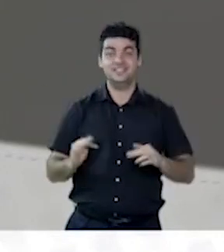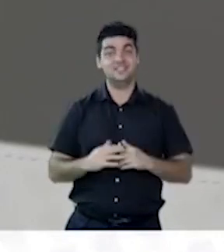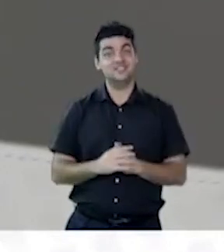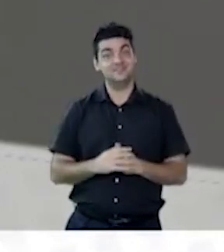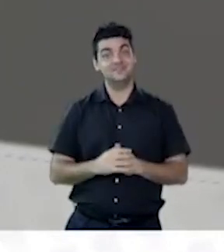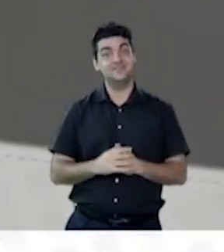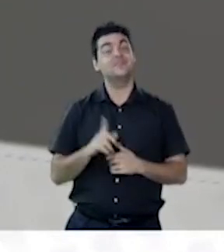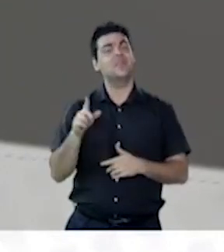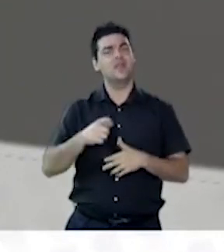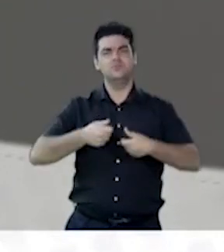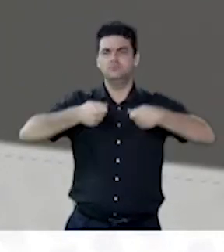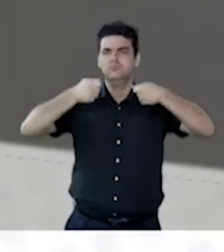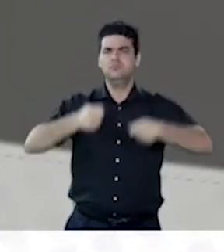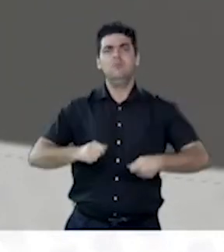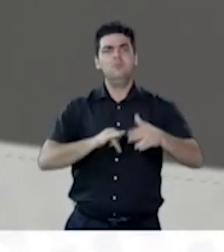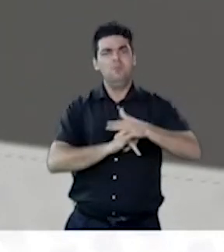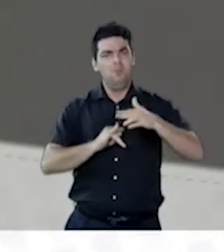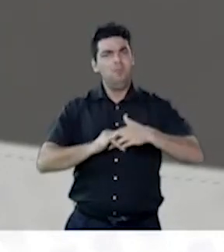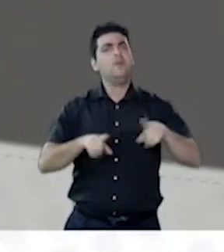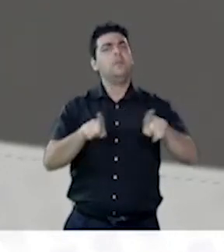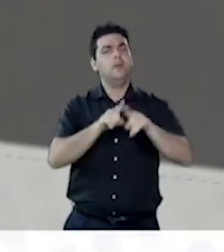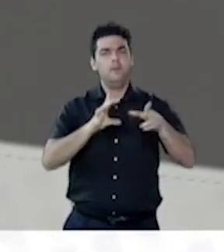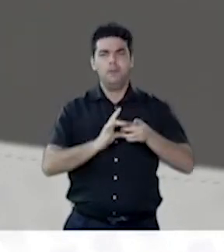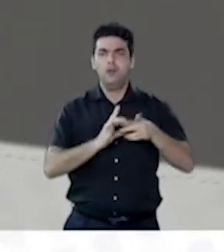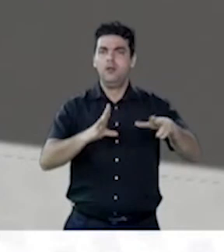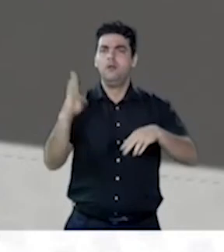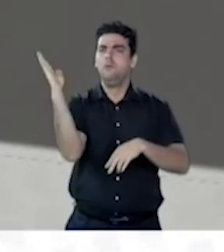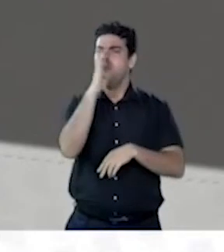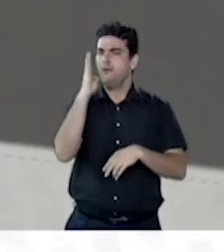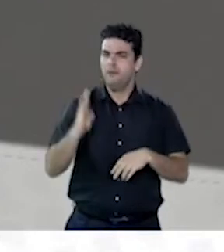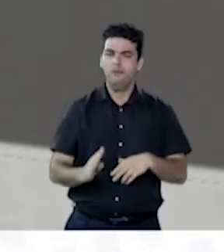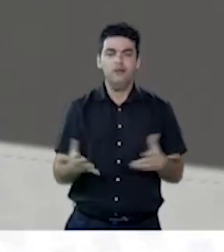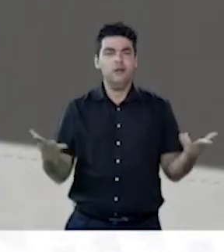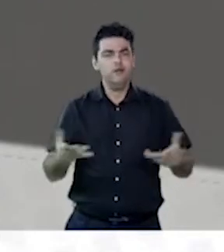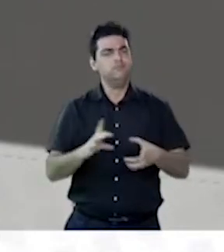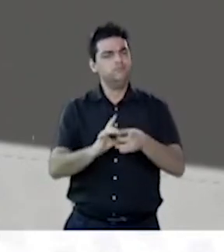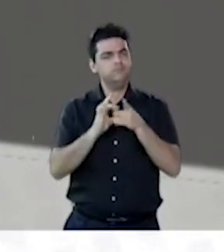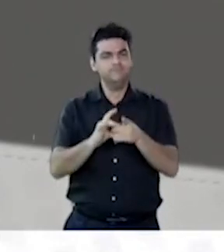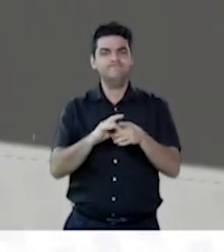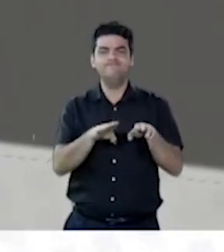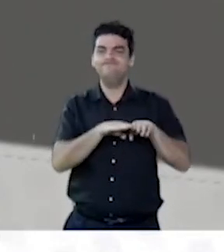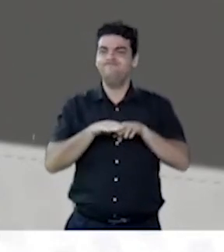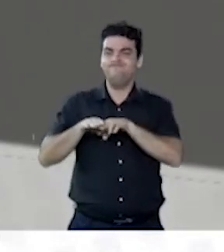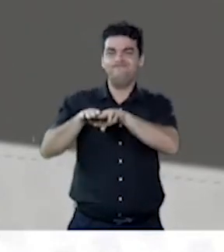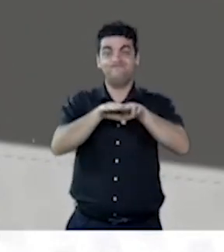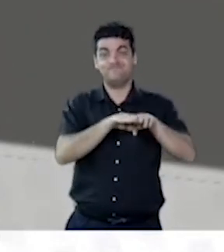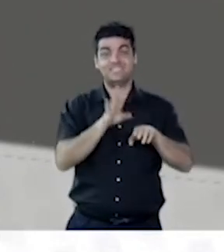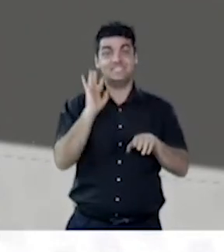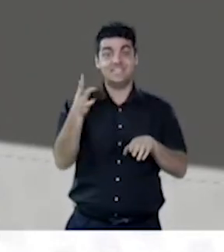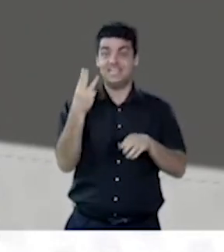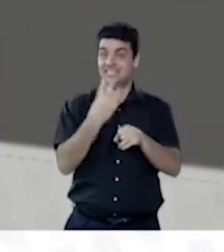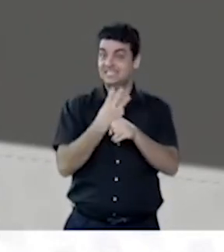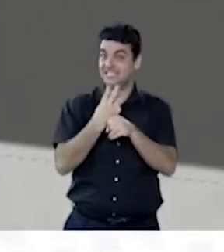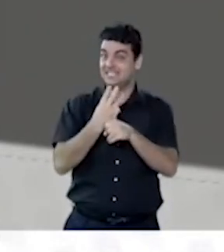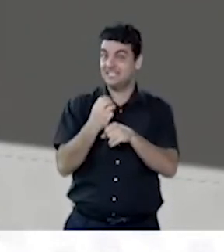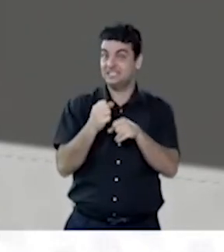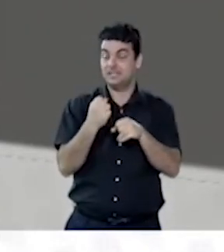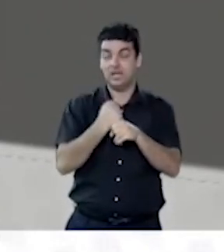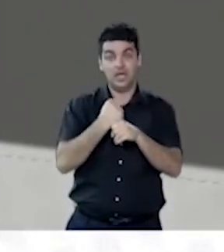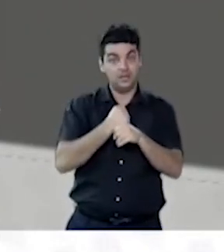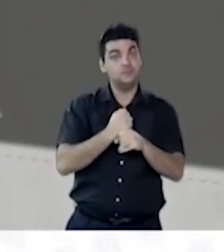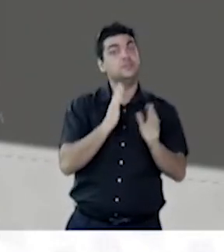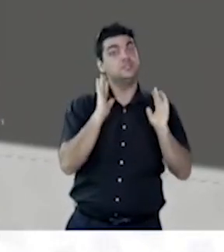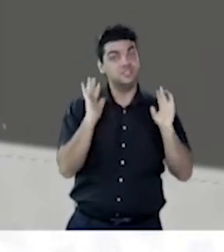institucional e a democracia brasileira que nos trouxe igualmente, nesses 33 anos de democracia,